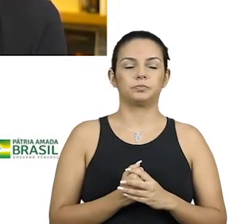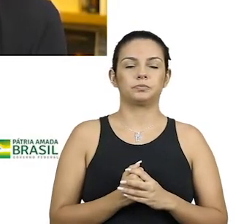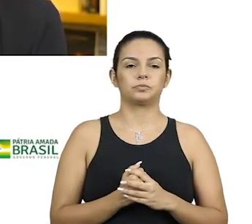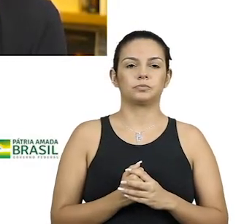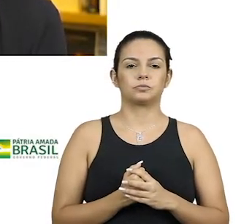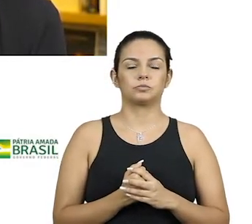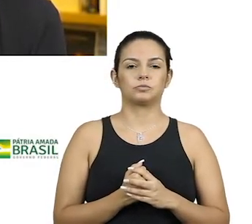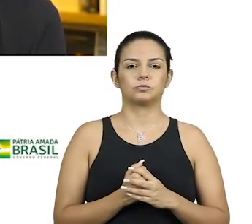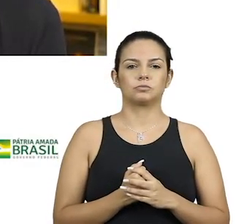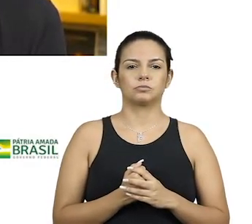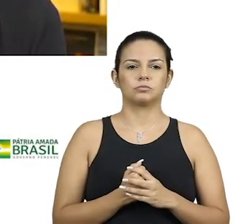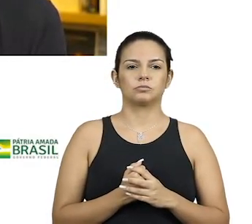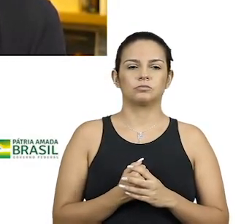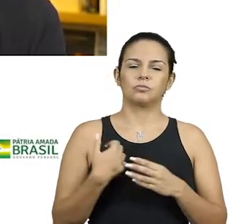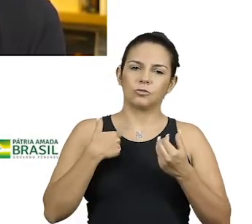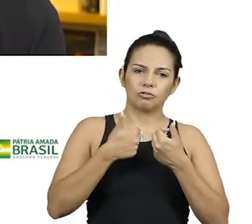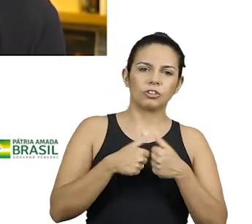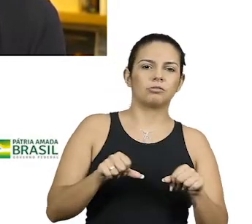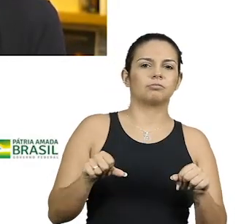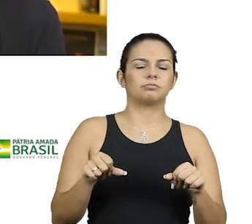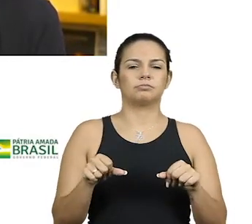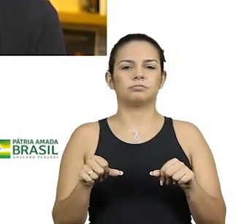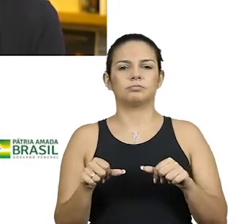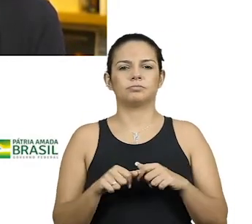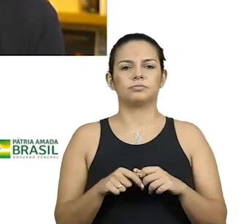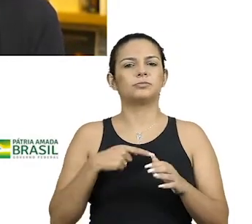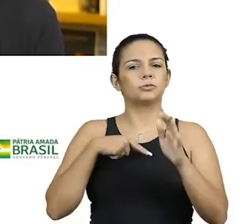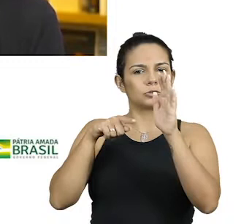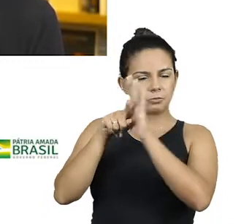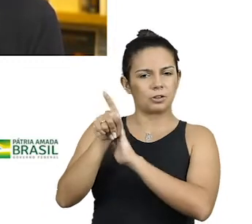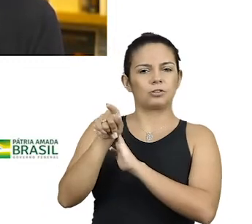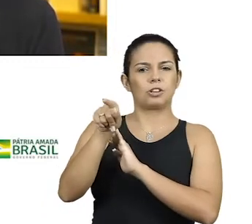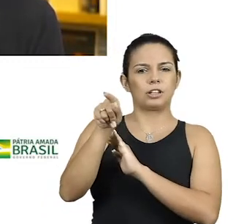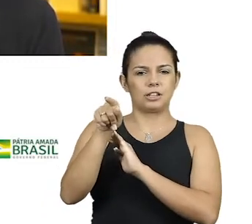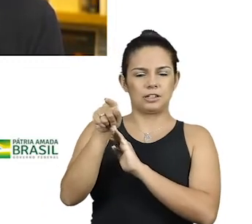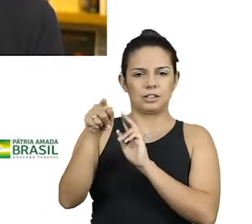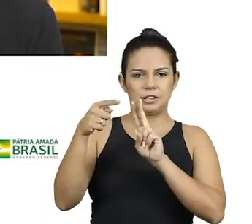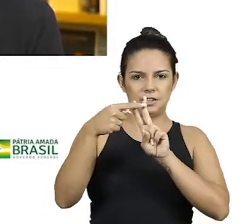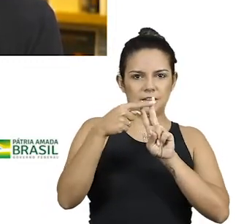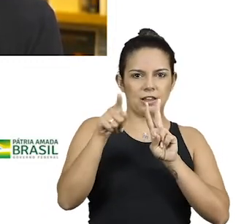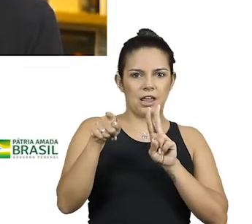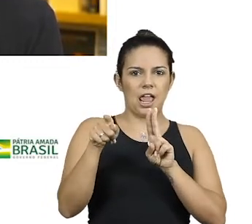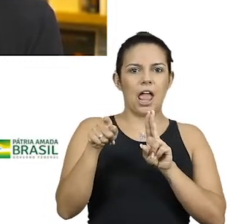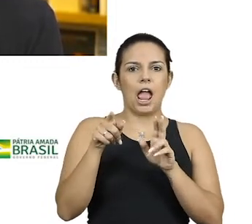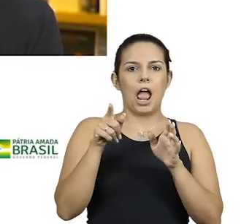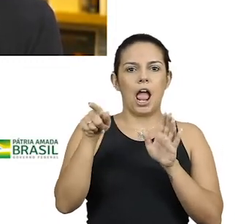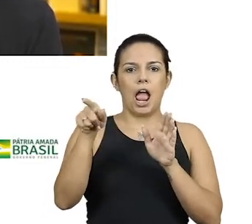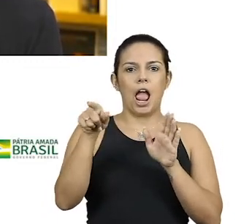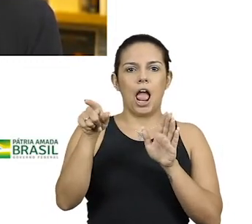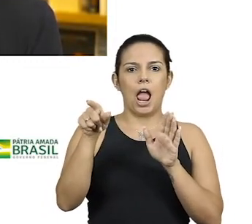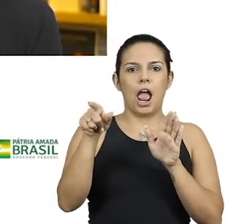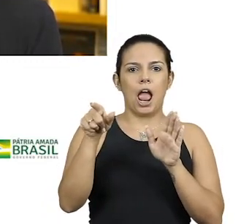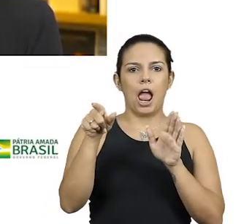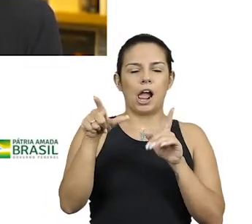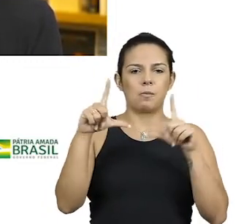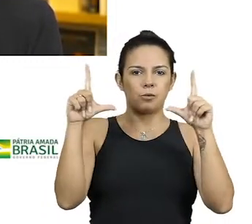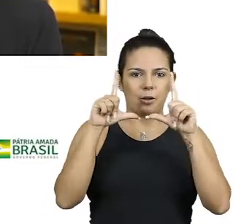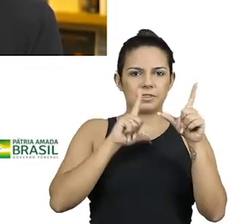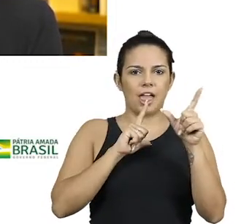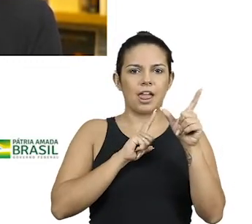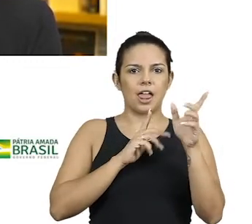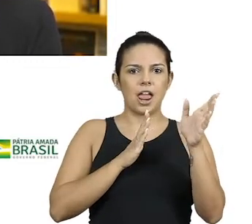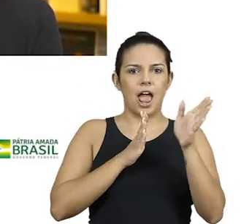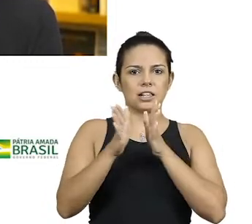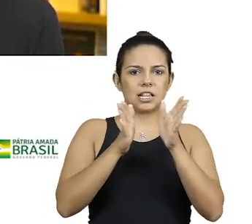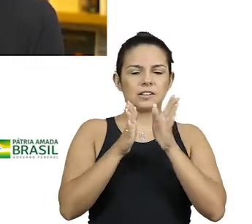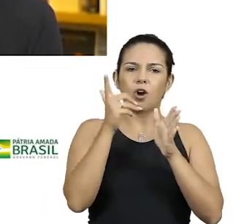E aí fiquei, não Só uma pergunta, Bial. Esse programa é acessível? Tem algum lugar para assistir os episódios do Rosa?